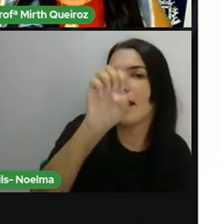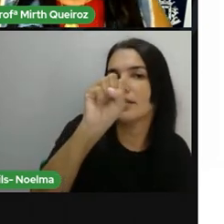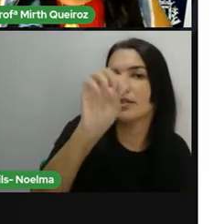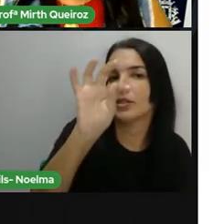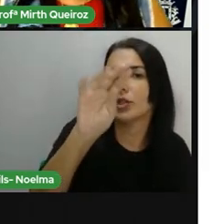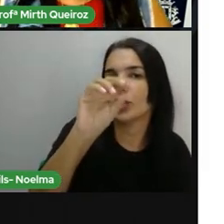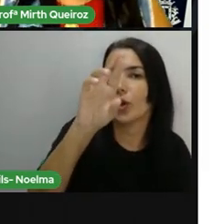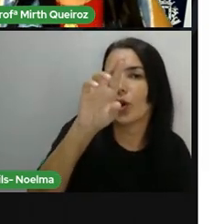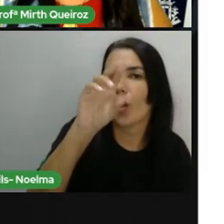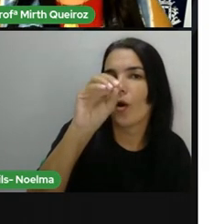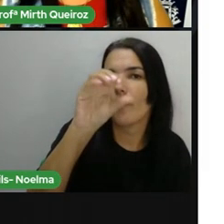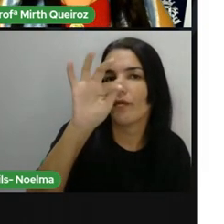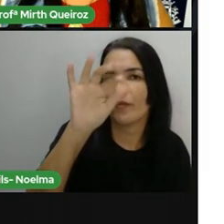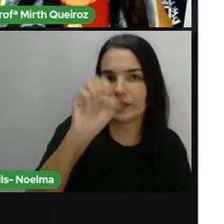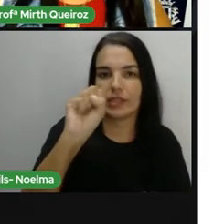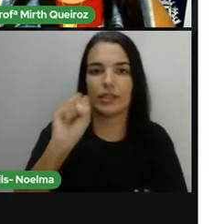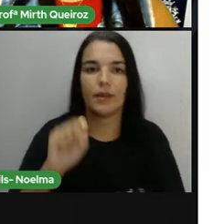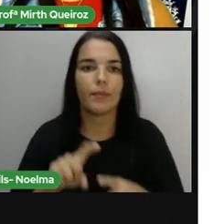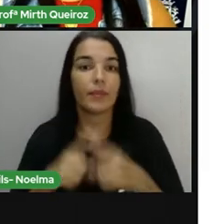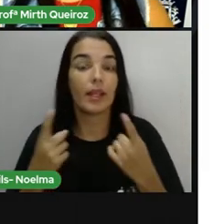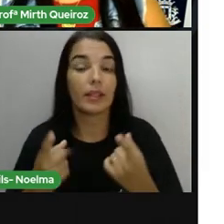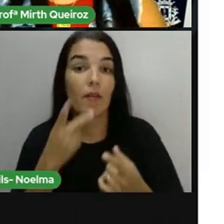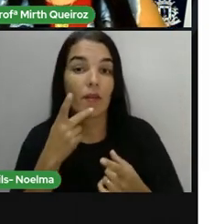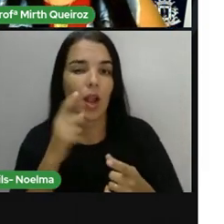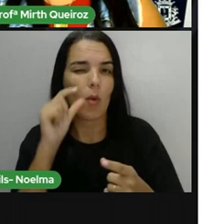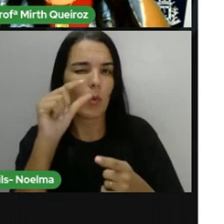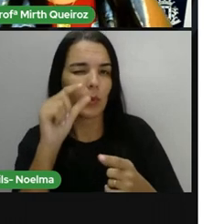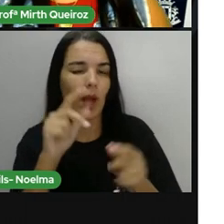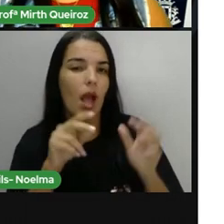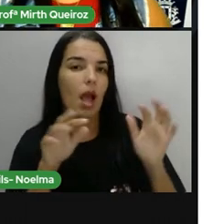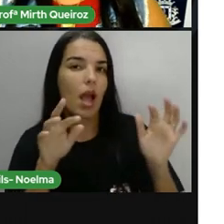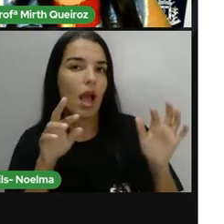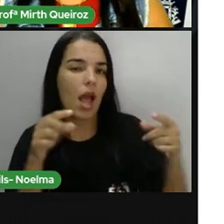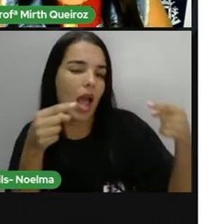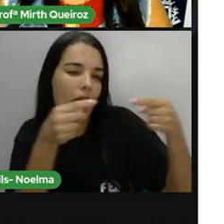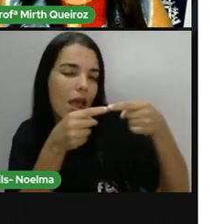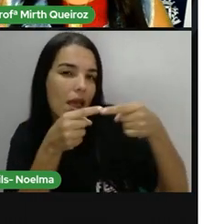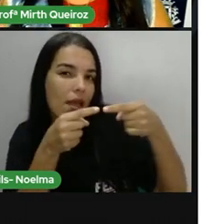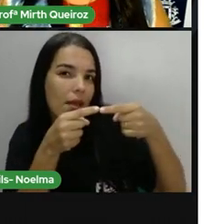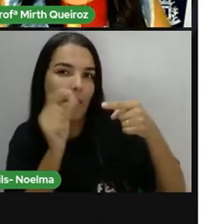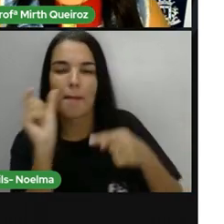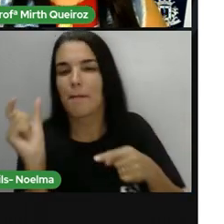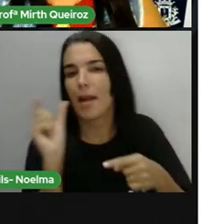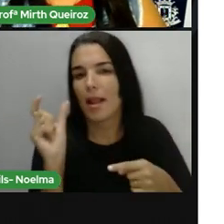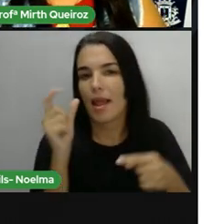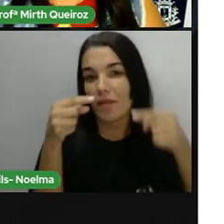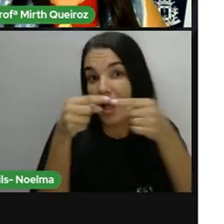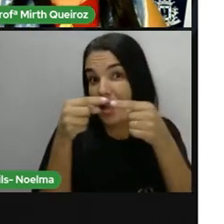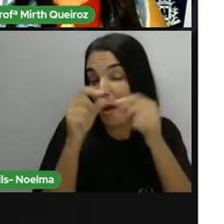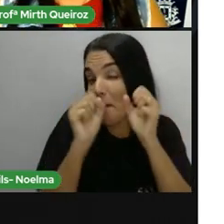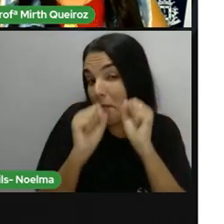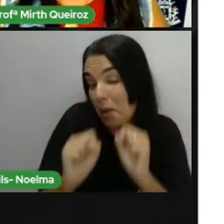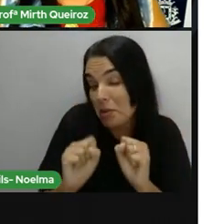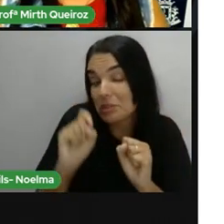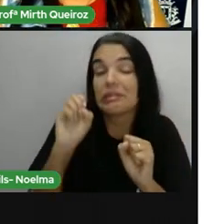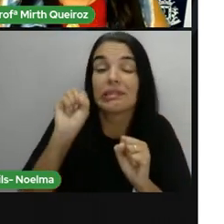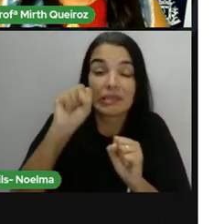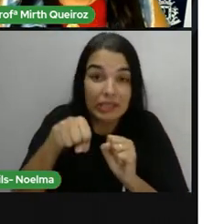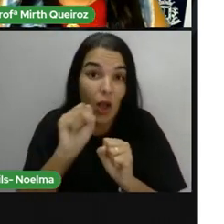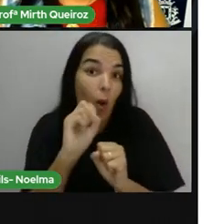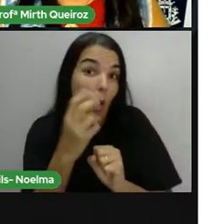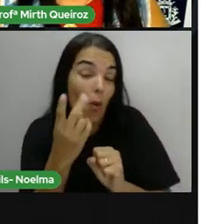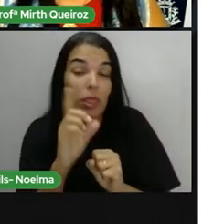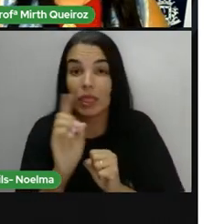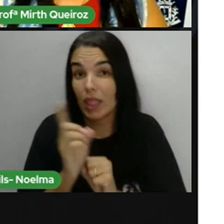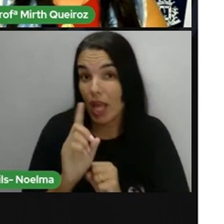estrofes. E falando um pouquinho mais sobre rimas. Que podem ou não estar presentes em